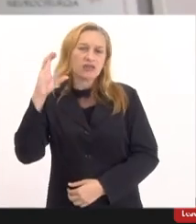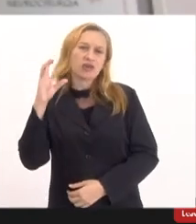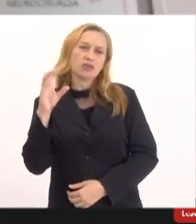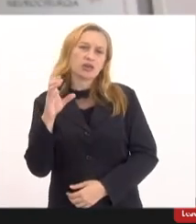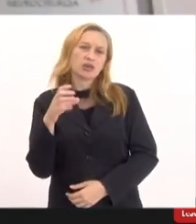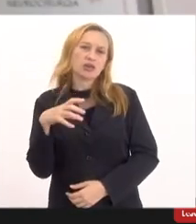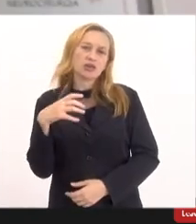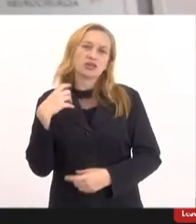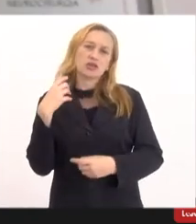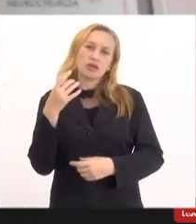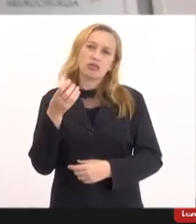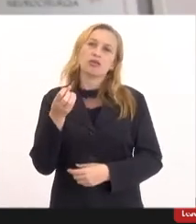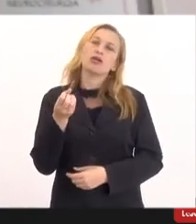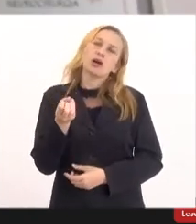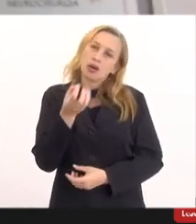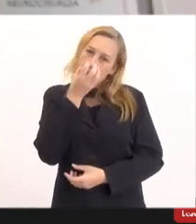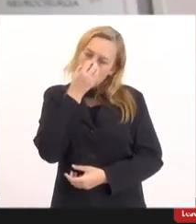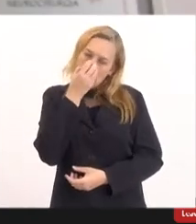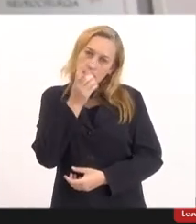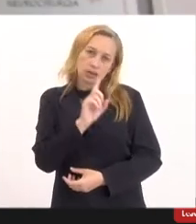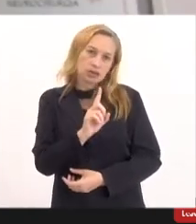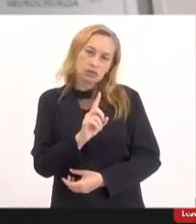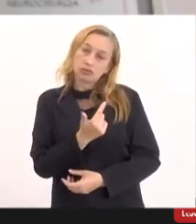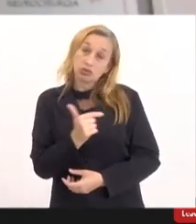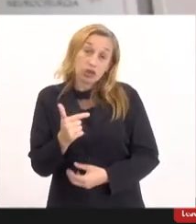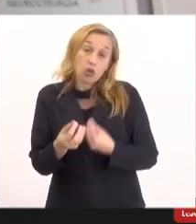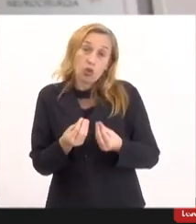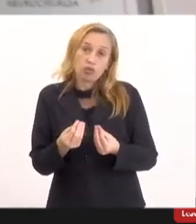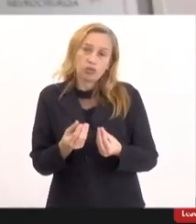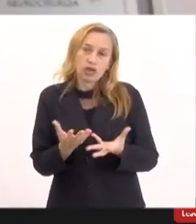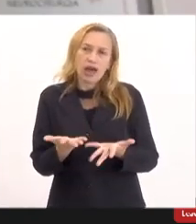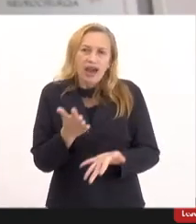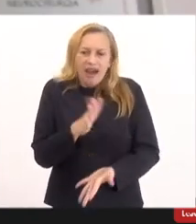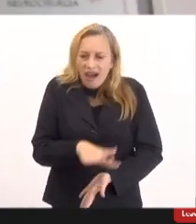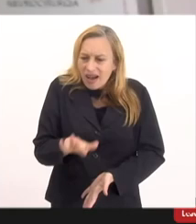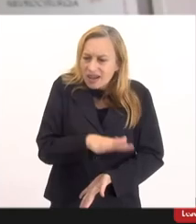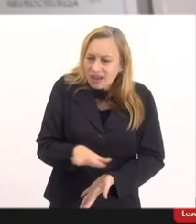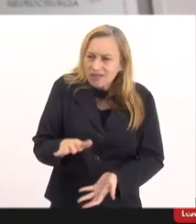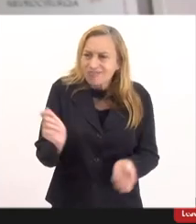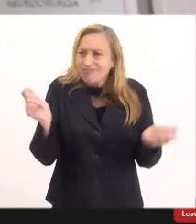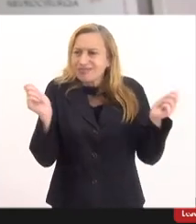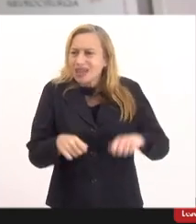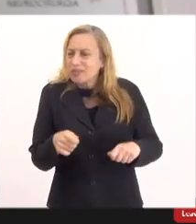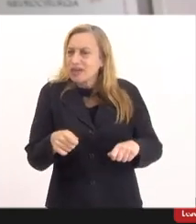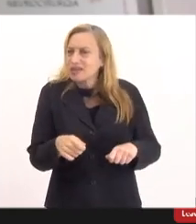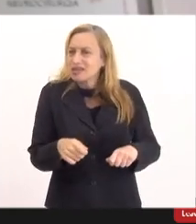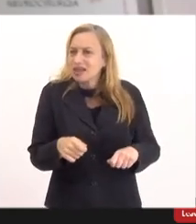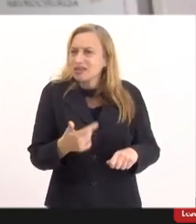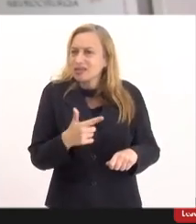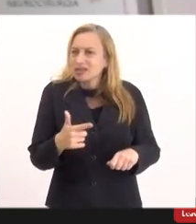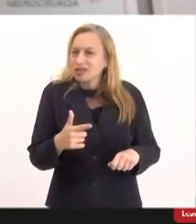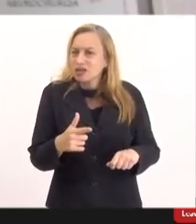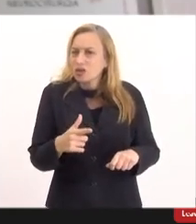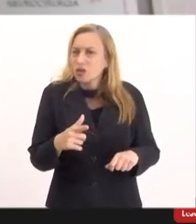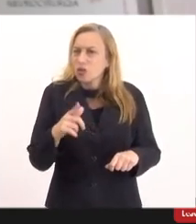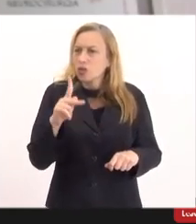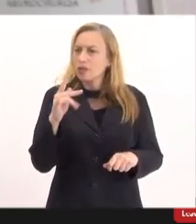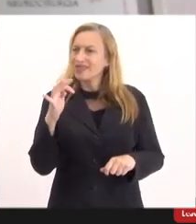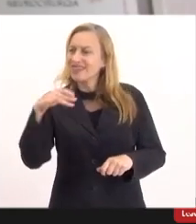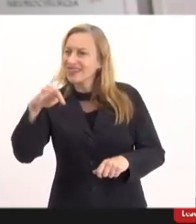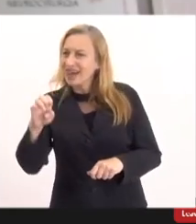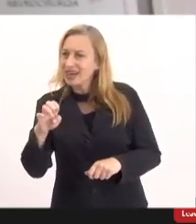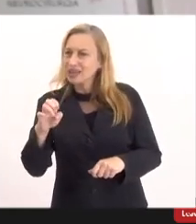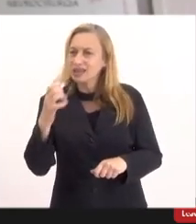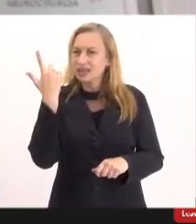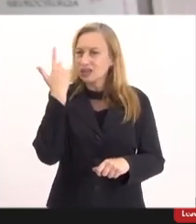isso não existe a criança ela não tem a criança tem uma capacidade de imunidade natural que ela destrói